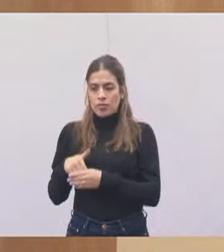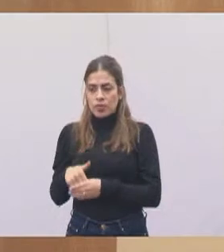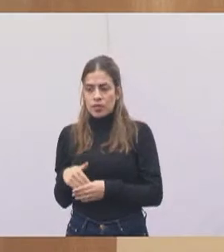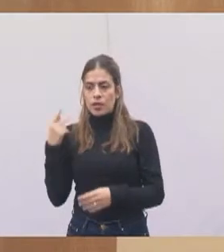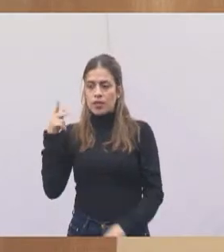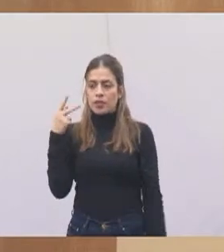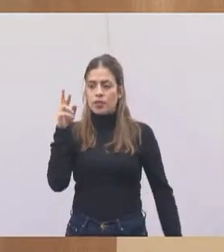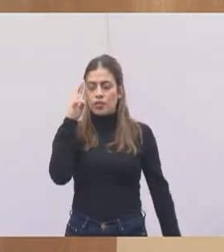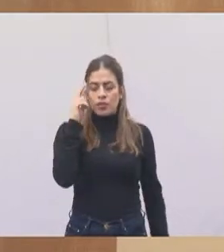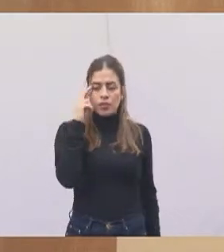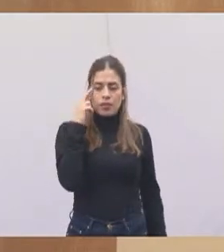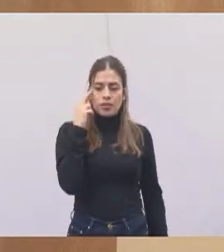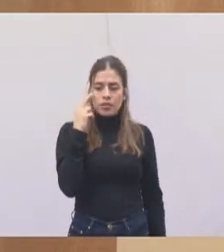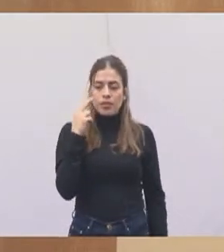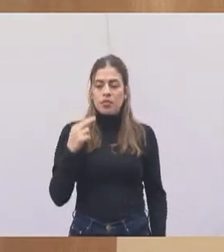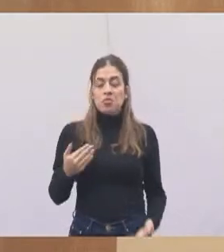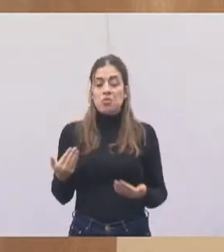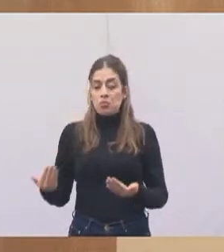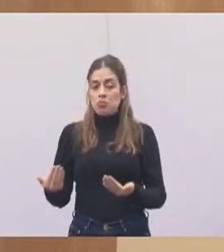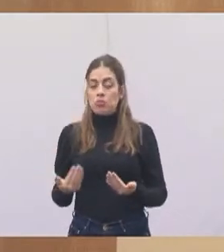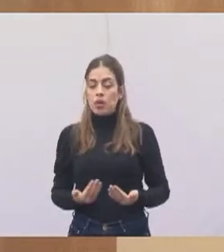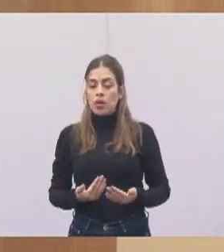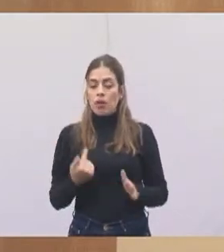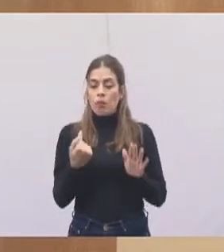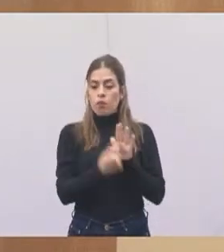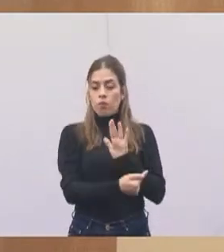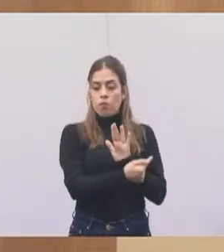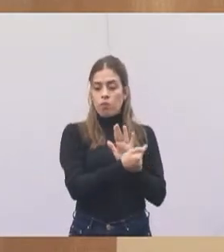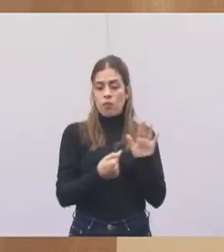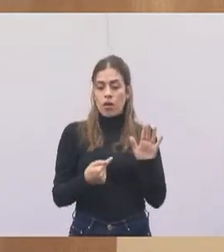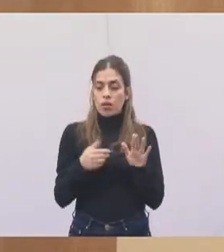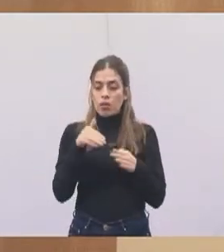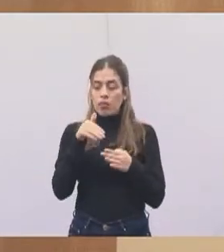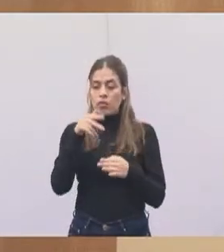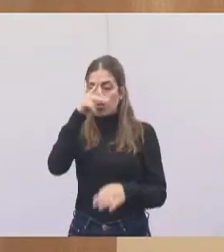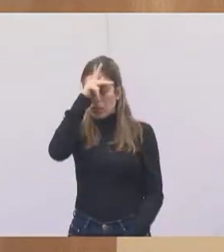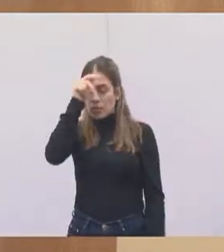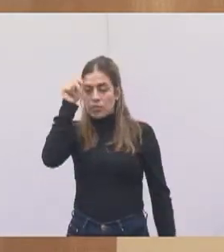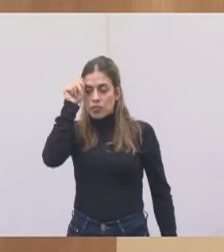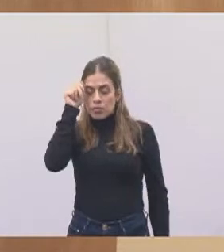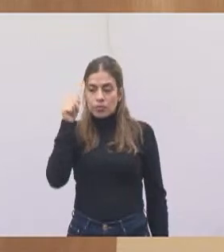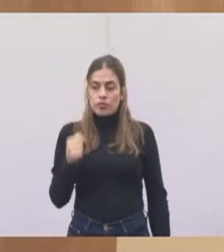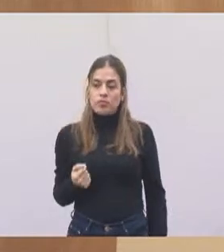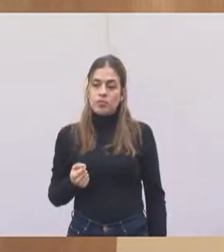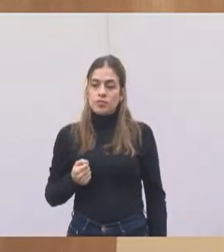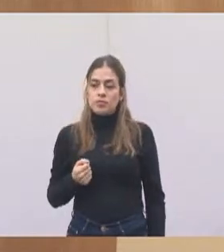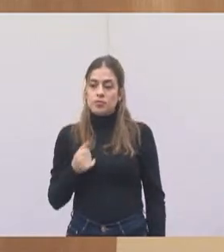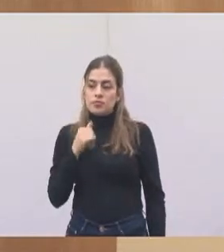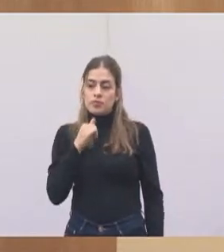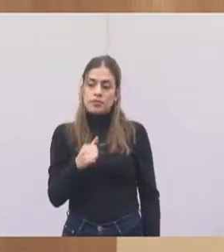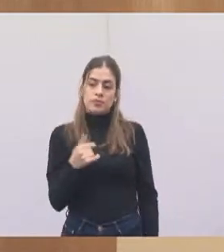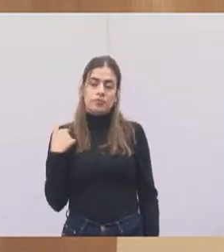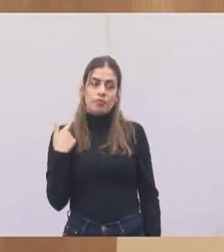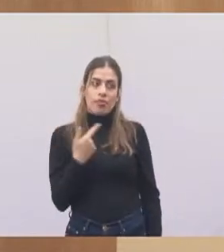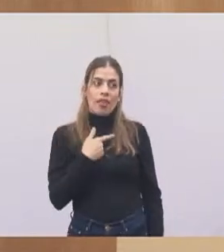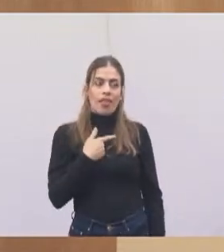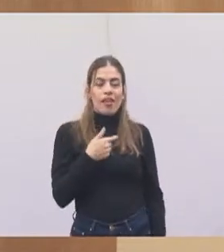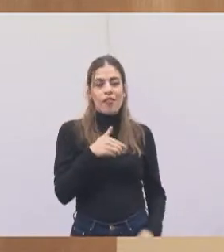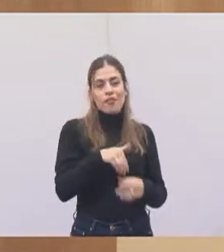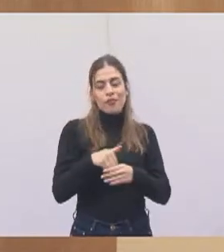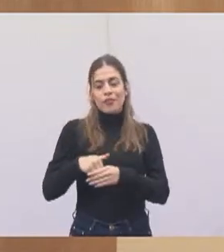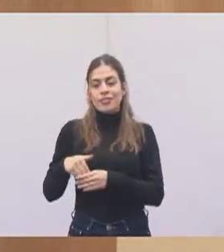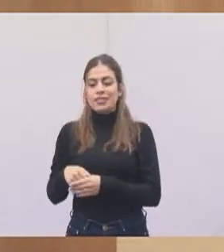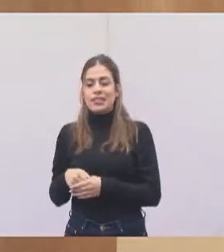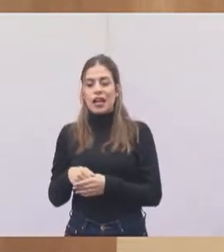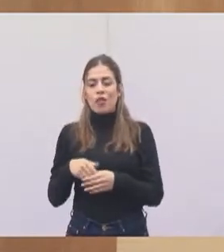isso, o veto do prefeito, a qual muitos vieram aqui antes, dizendo que nós íamos votarmos como voto cabresto,